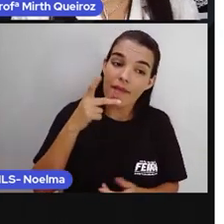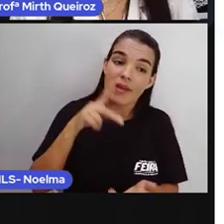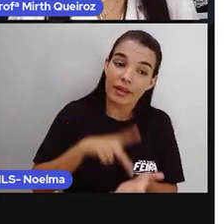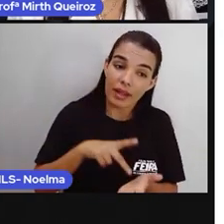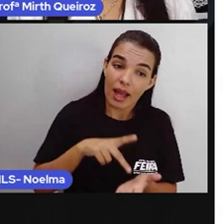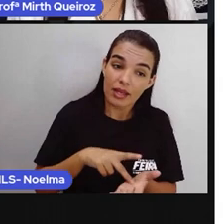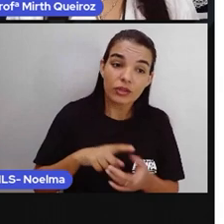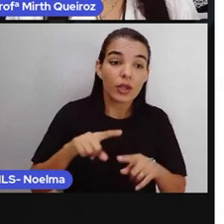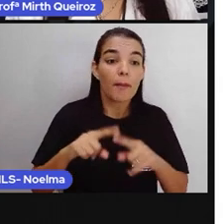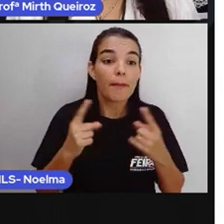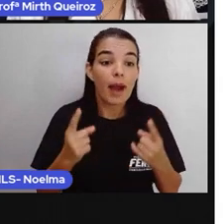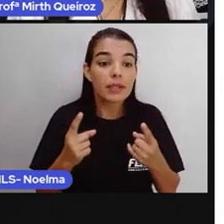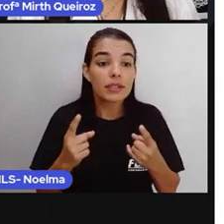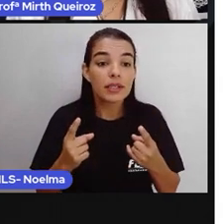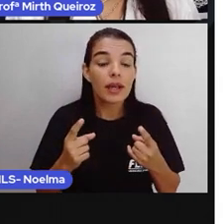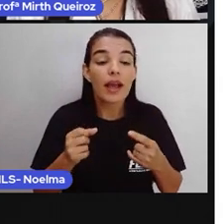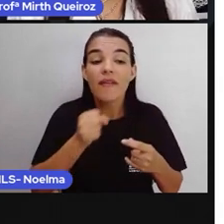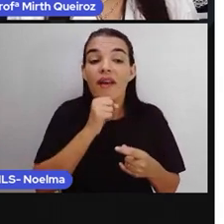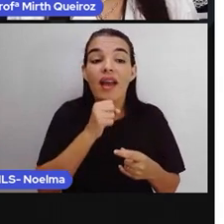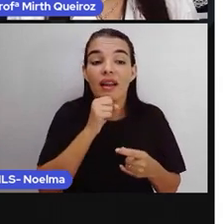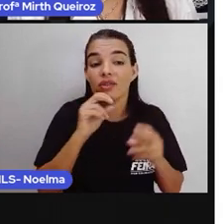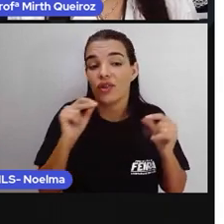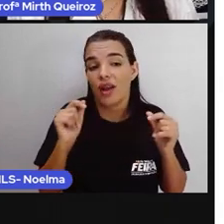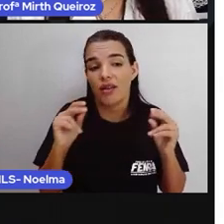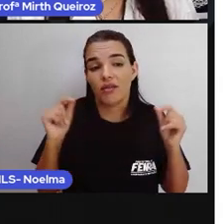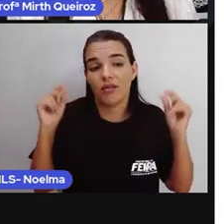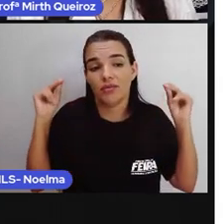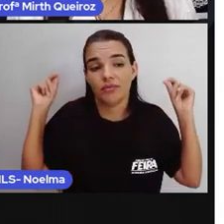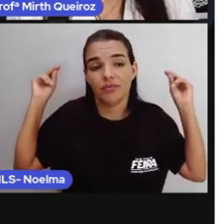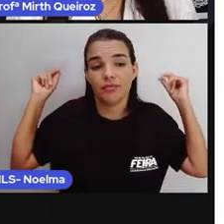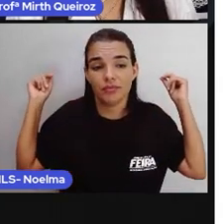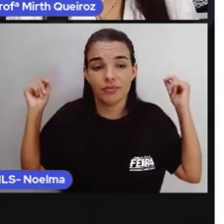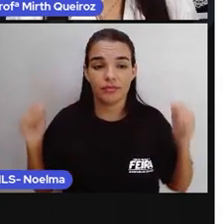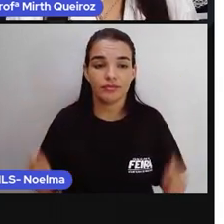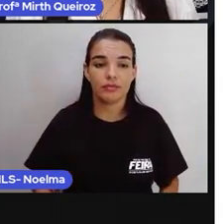atrás e trazer como uma notícia atual, né?